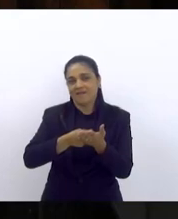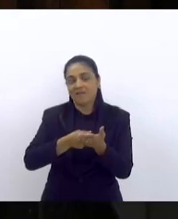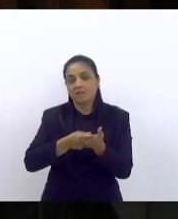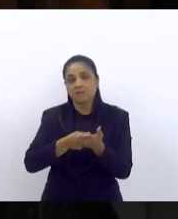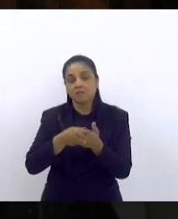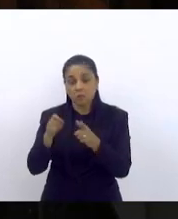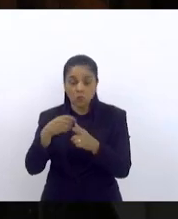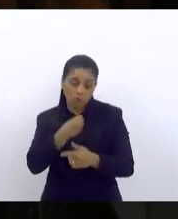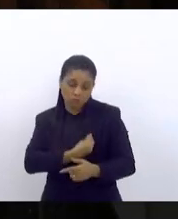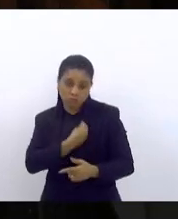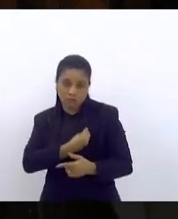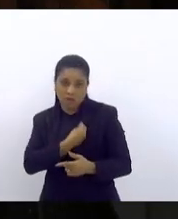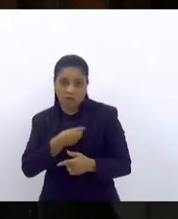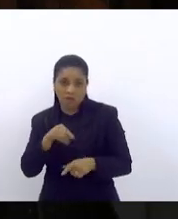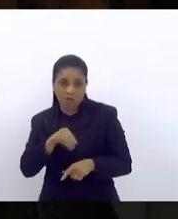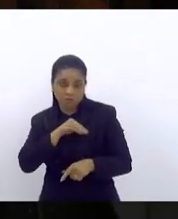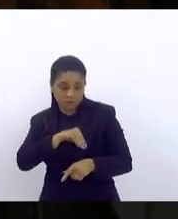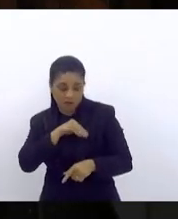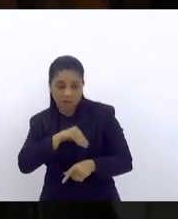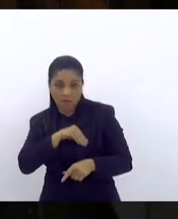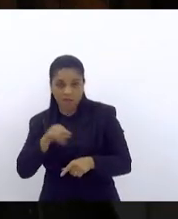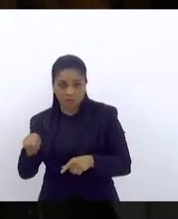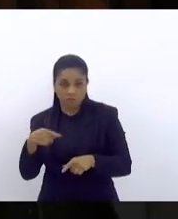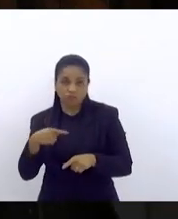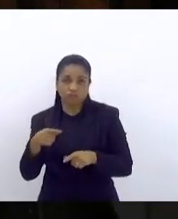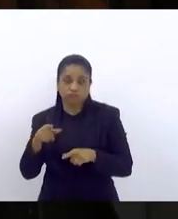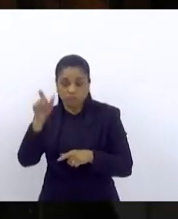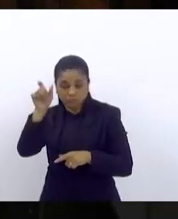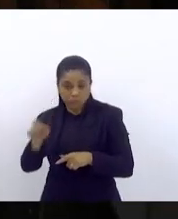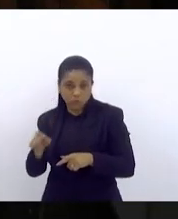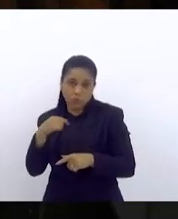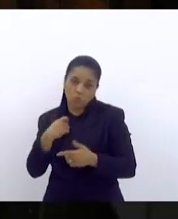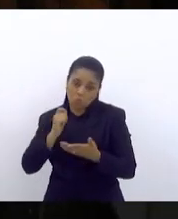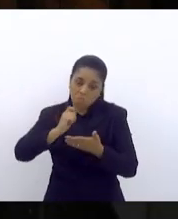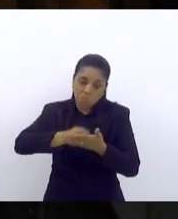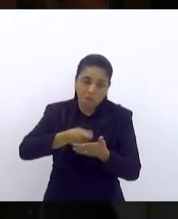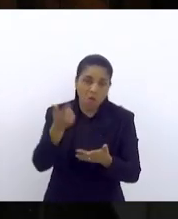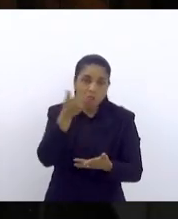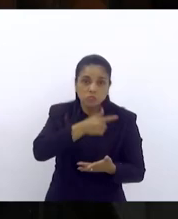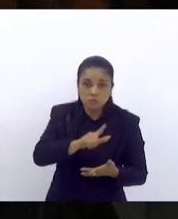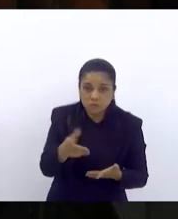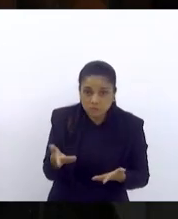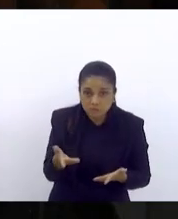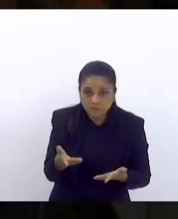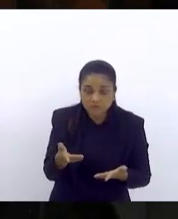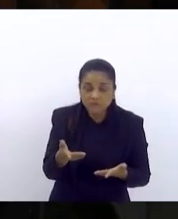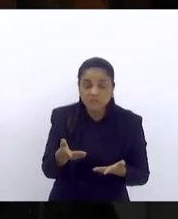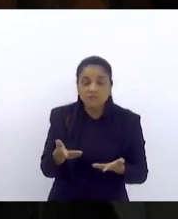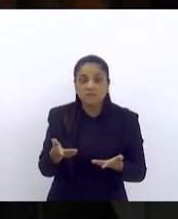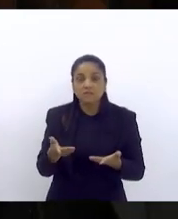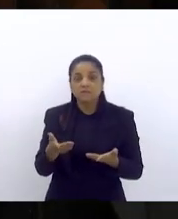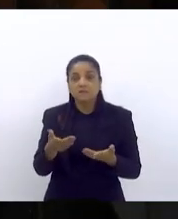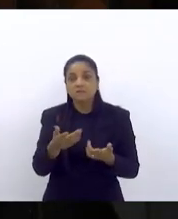poder de renda do usuário e aí não tem saída